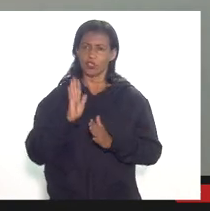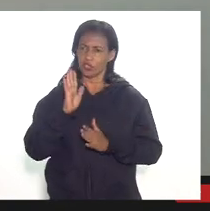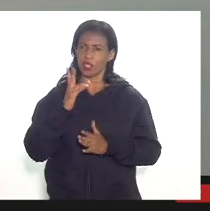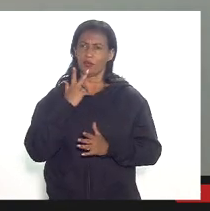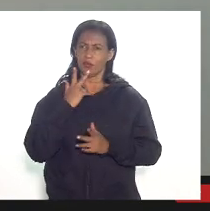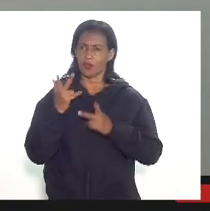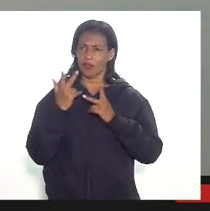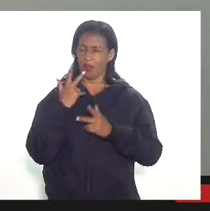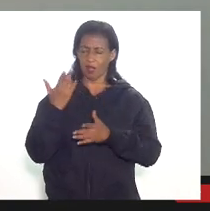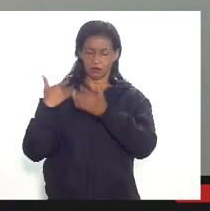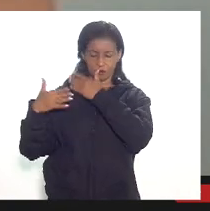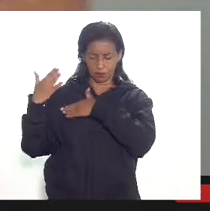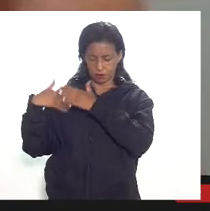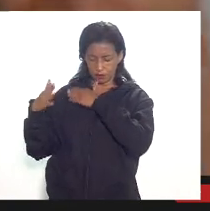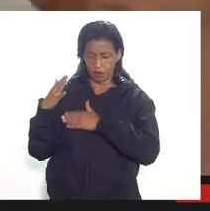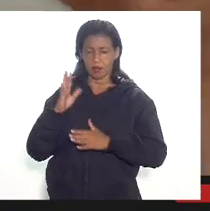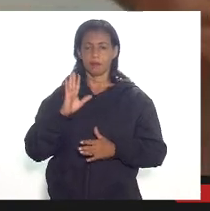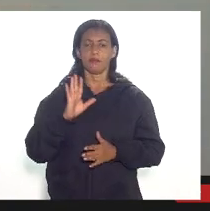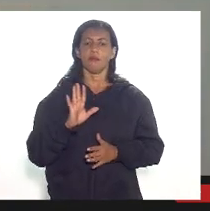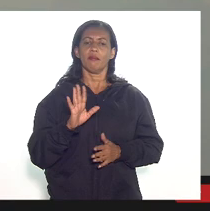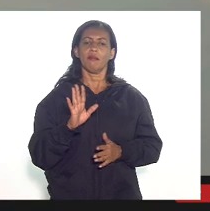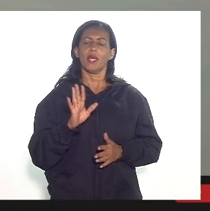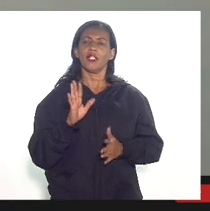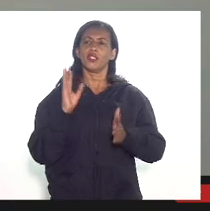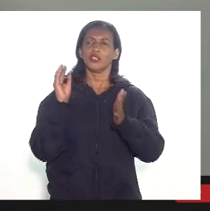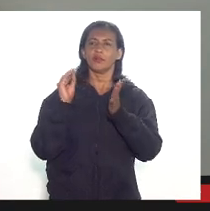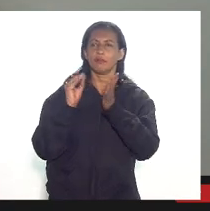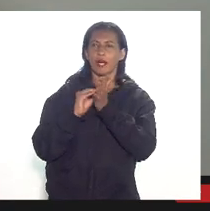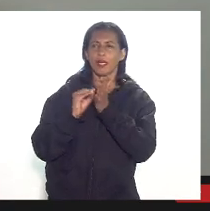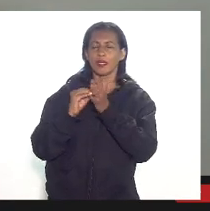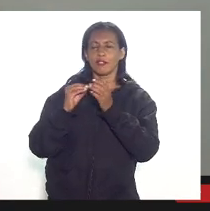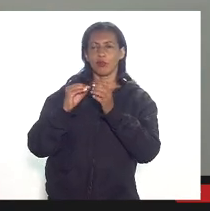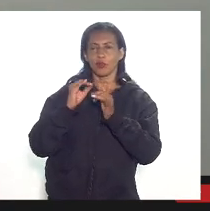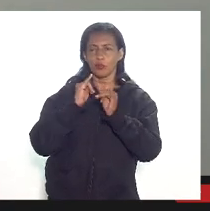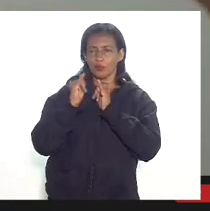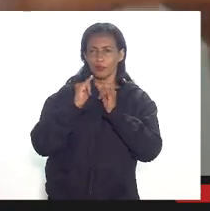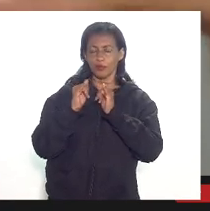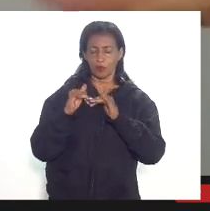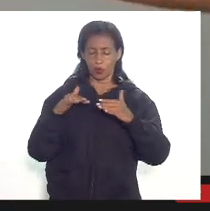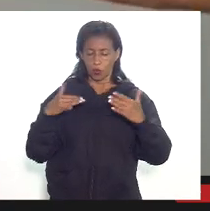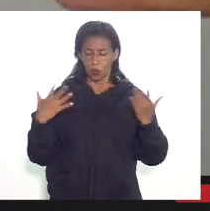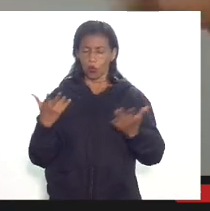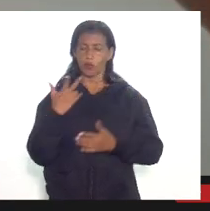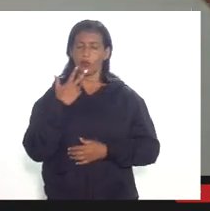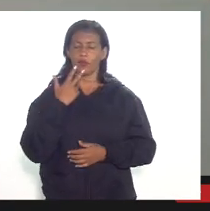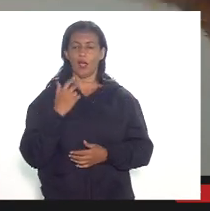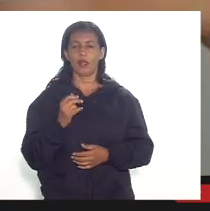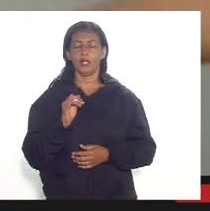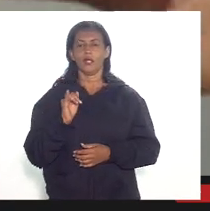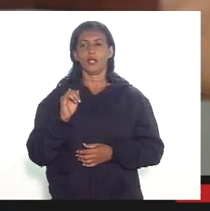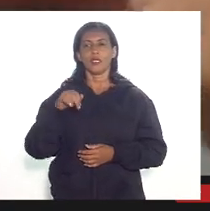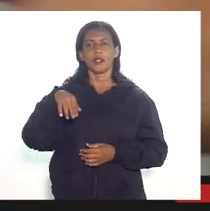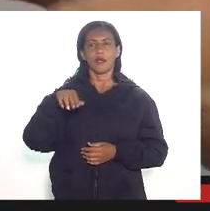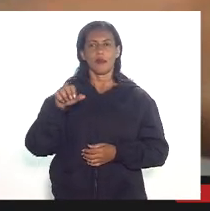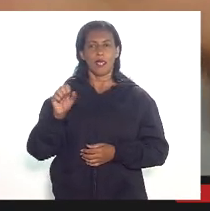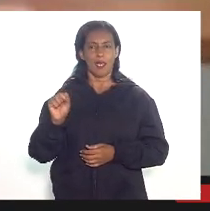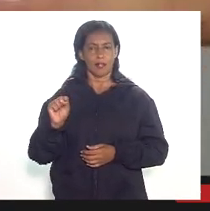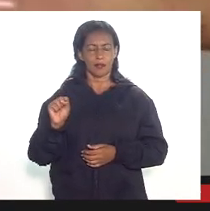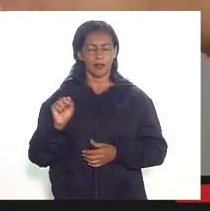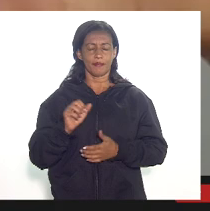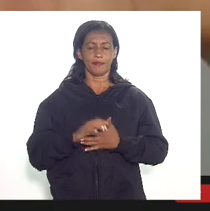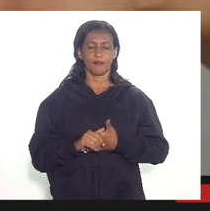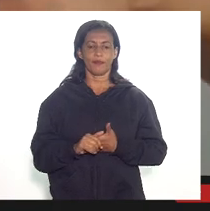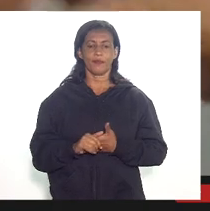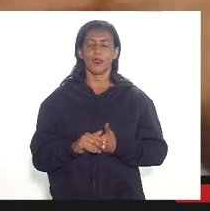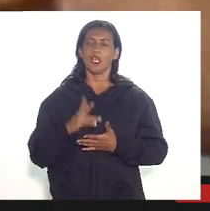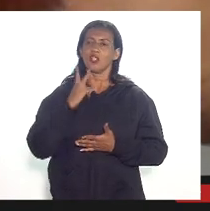falado aqui mas talvez não tenha dado a sensibilidade adequada para os senhores quando a fala do ICMS o FD já vem com informações